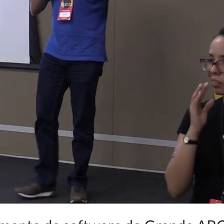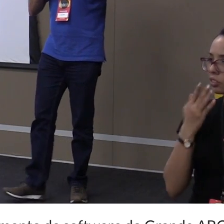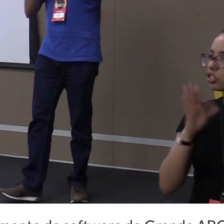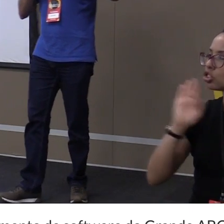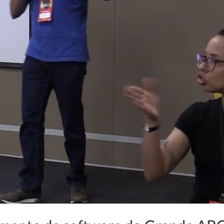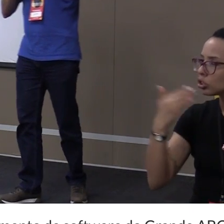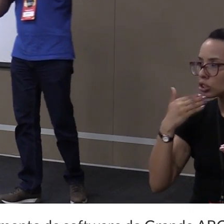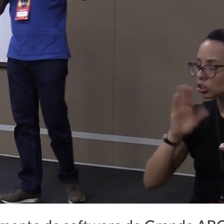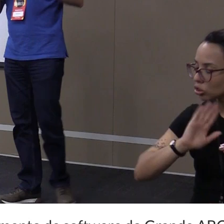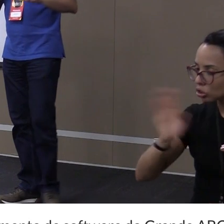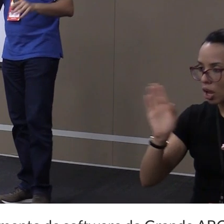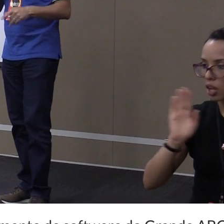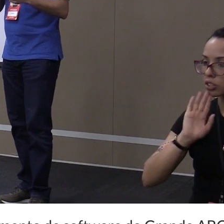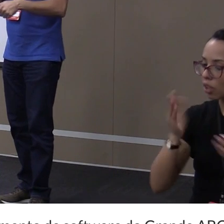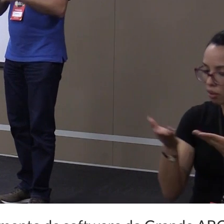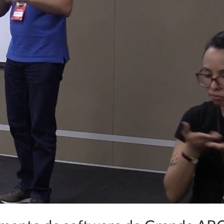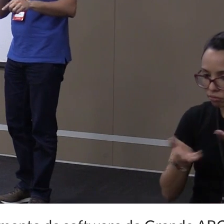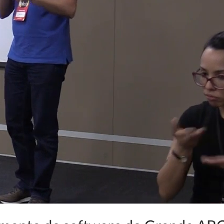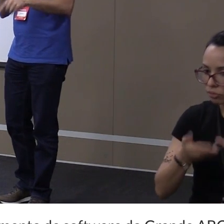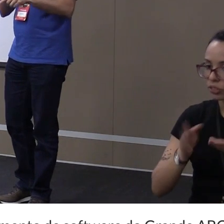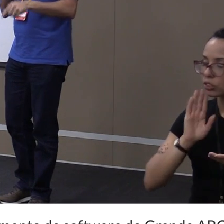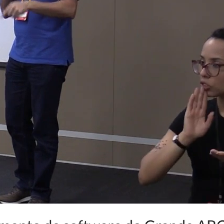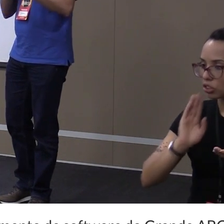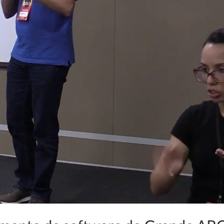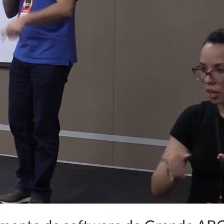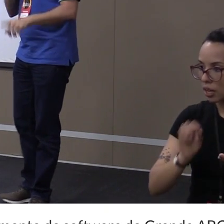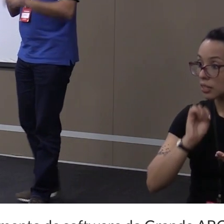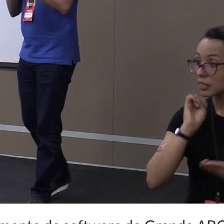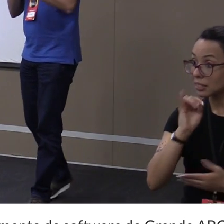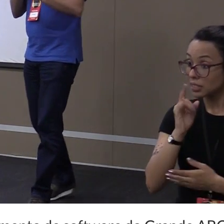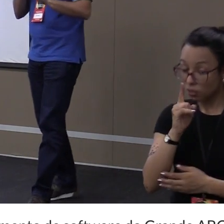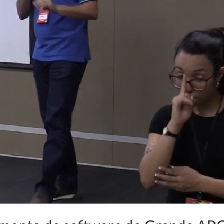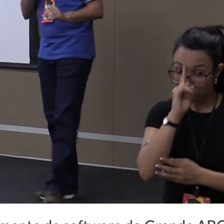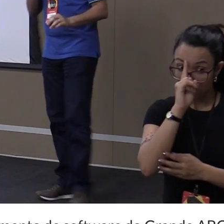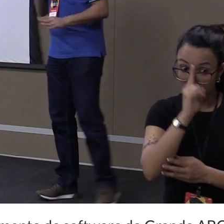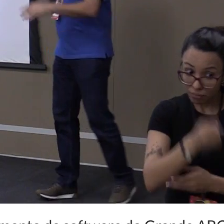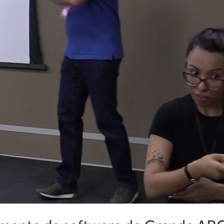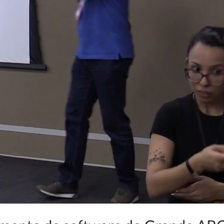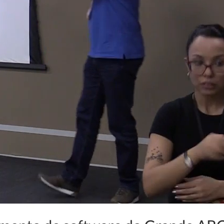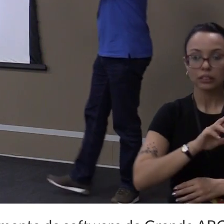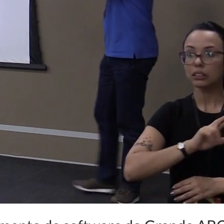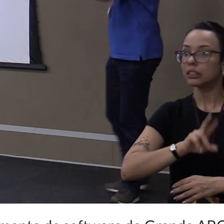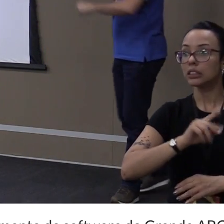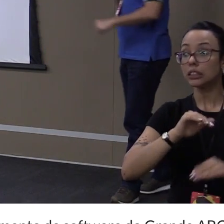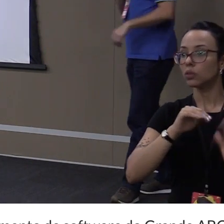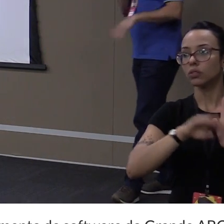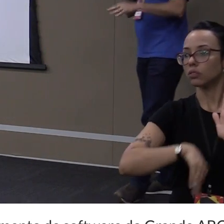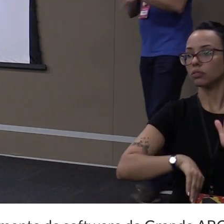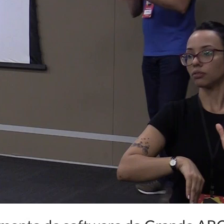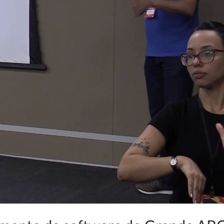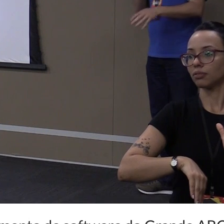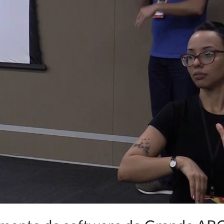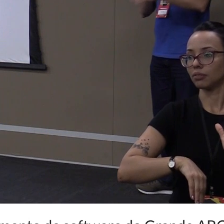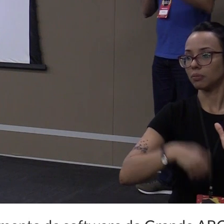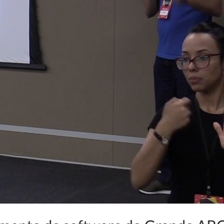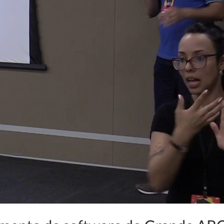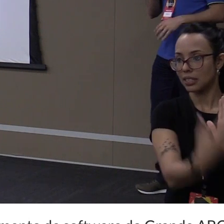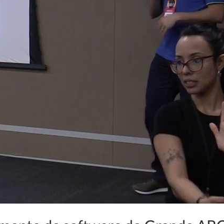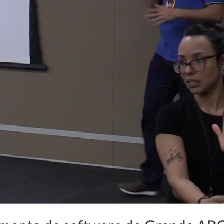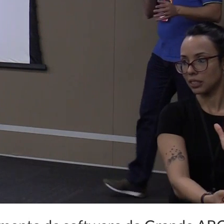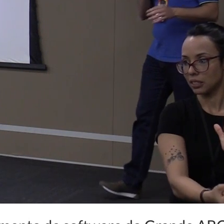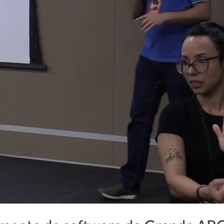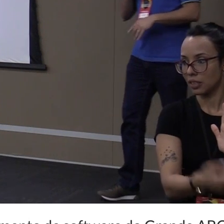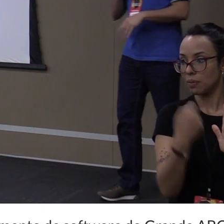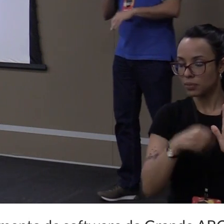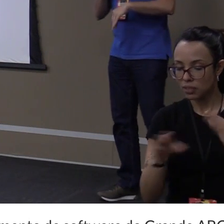vou. Você já tratou esse request. Só se eu explicitamente falar. Não, não filtra. Então, nesse caso, vai ter alguns requests